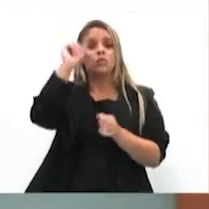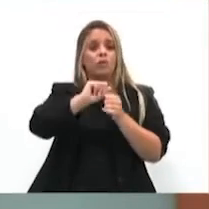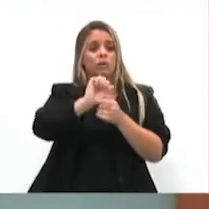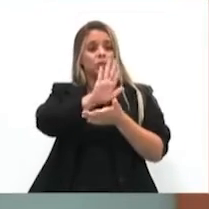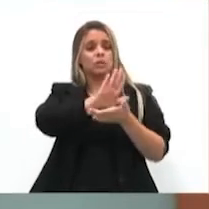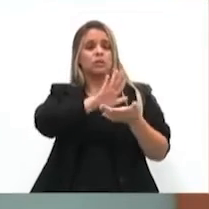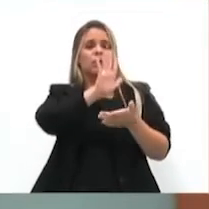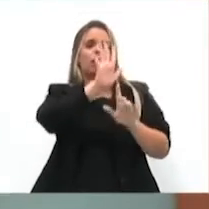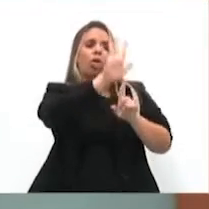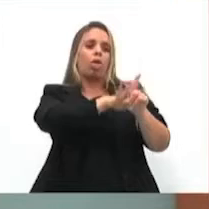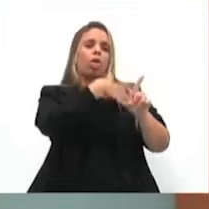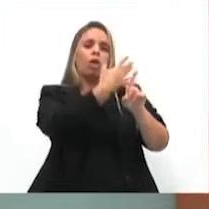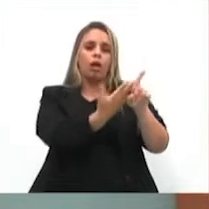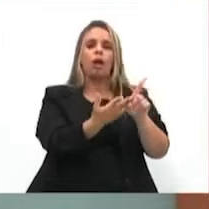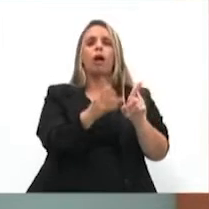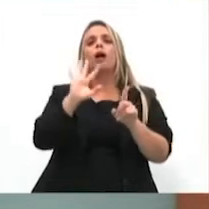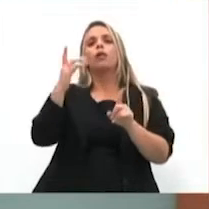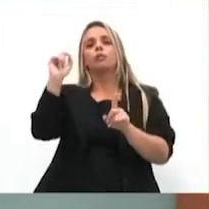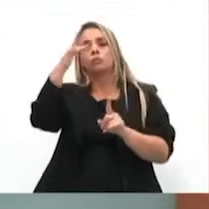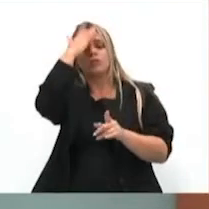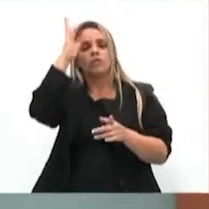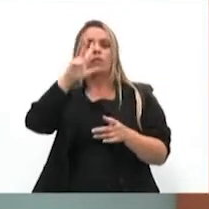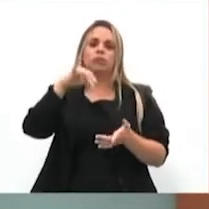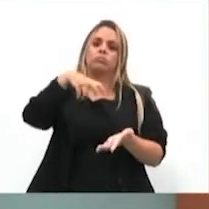servidores públicos do Estado.